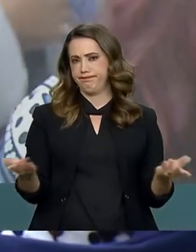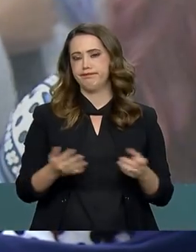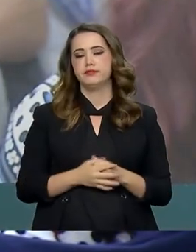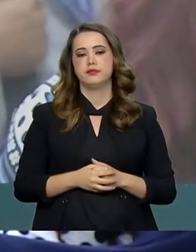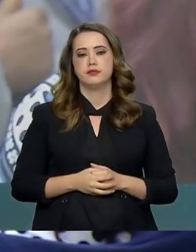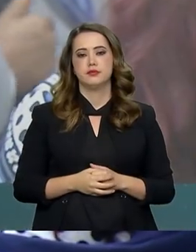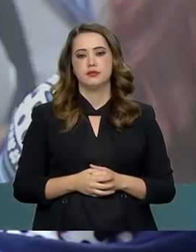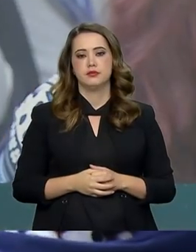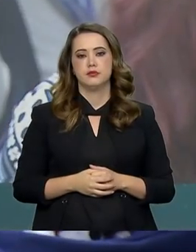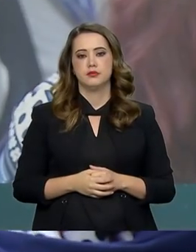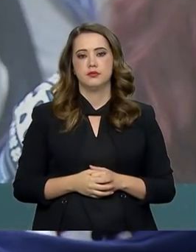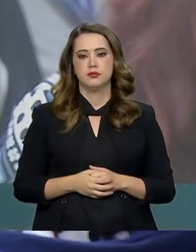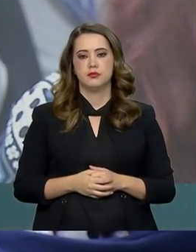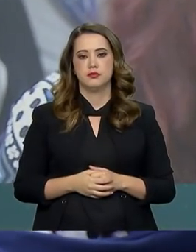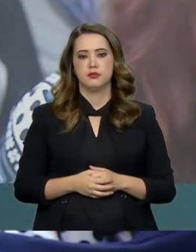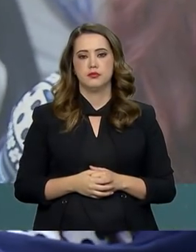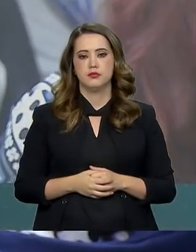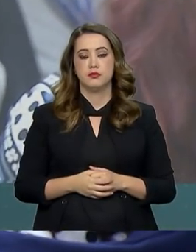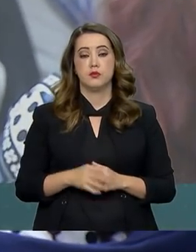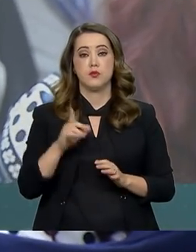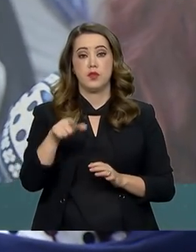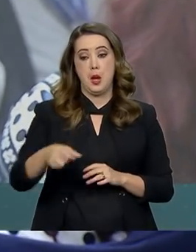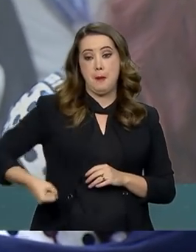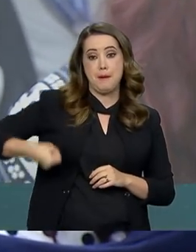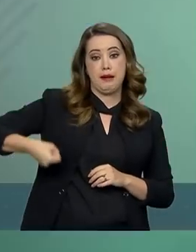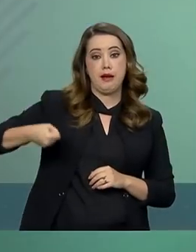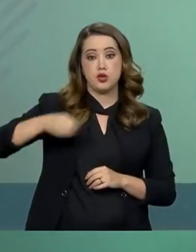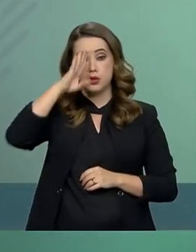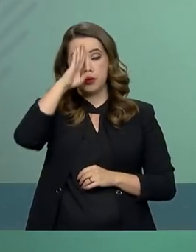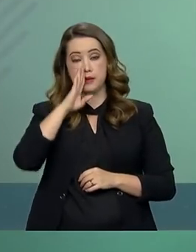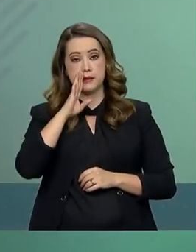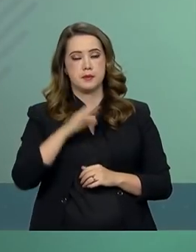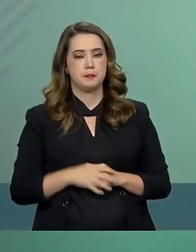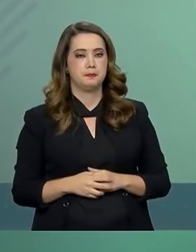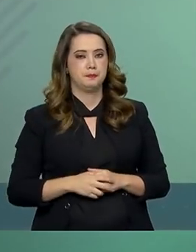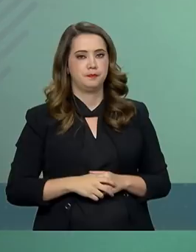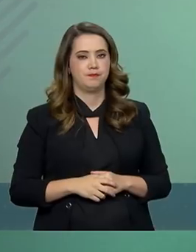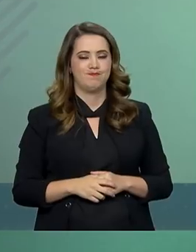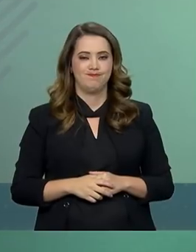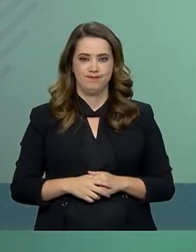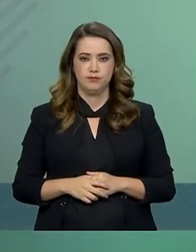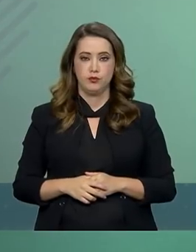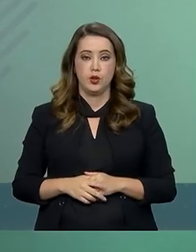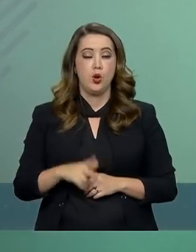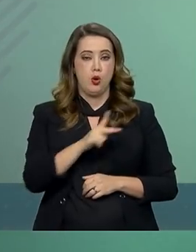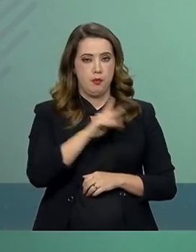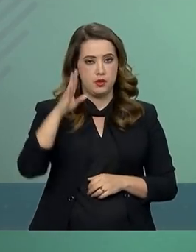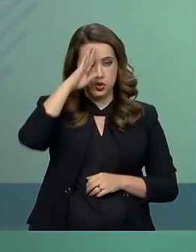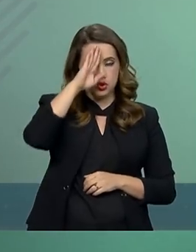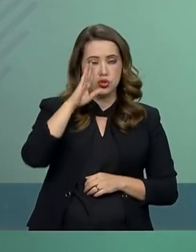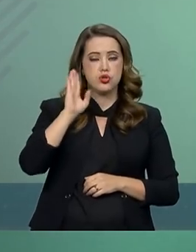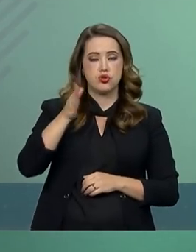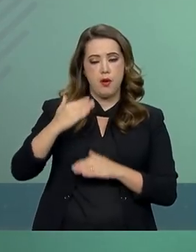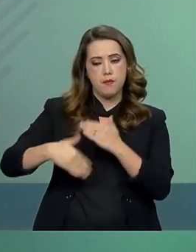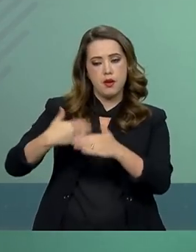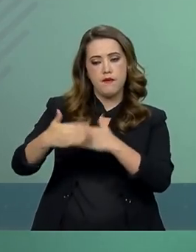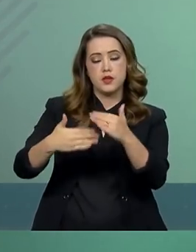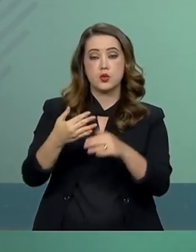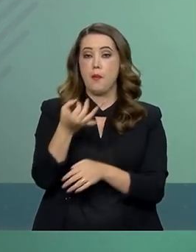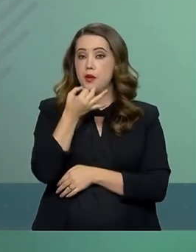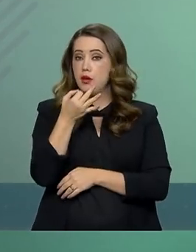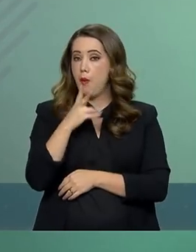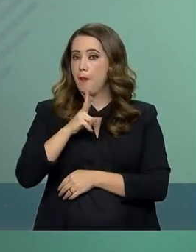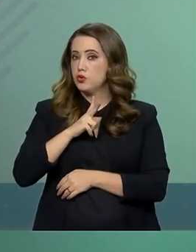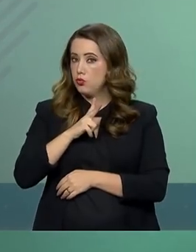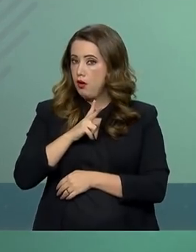Pacho. Gratuidade dos despachos. O presidente já avançou um posicionamento pessoal dele,